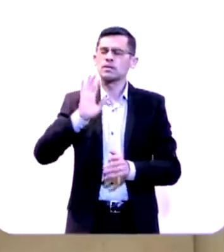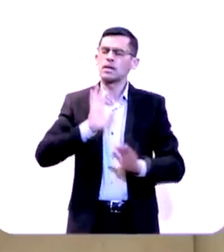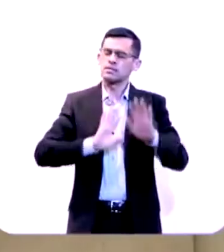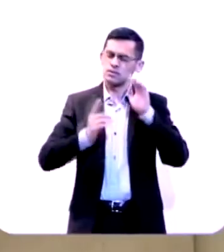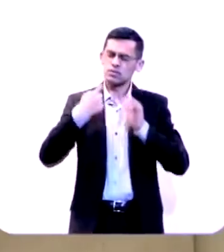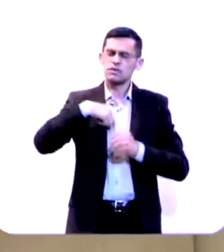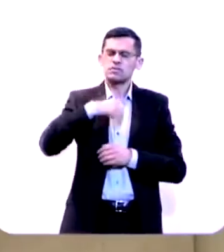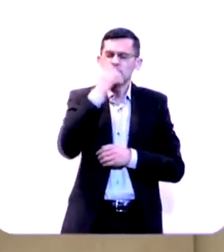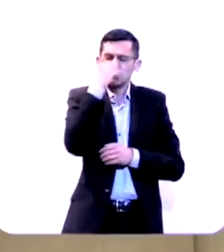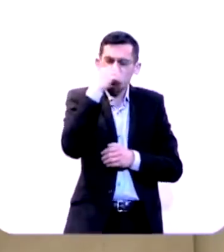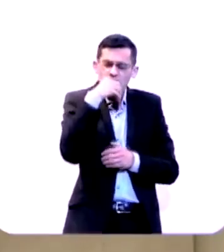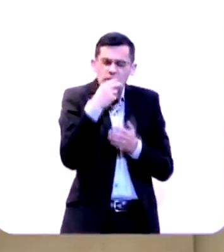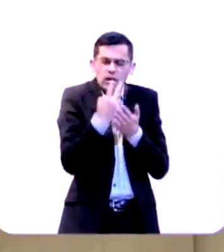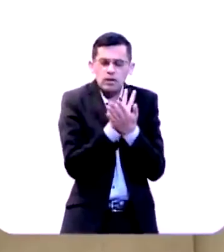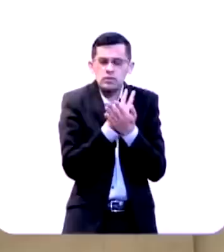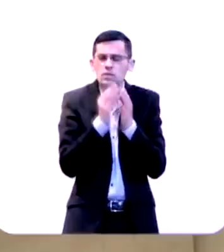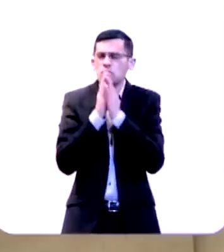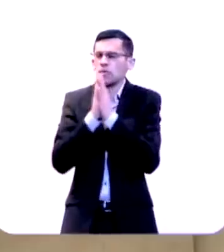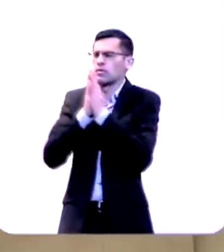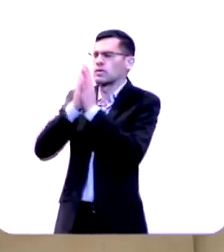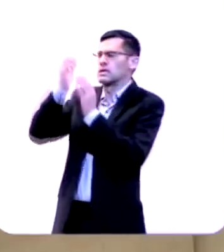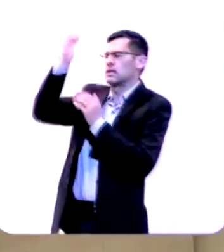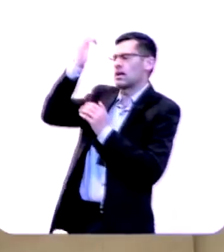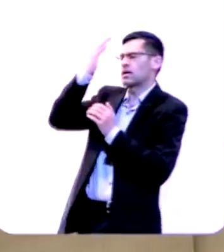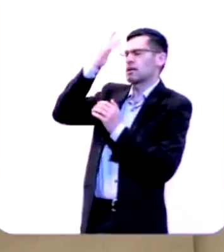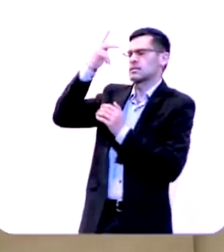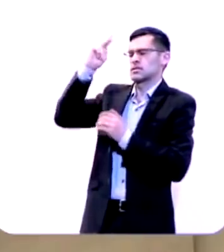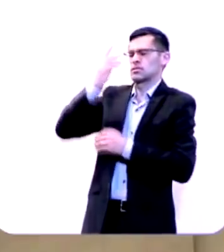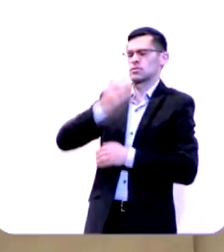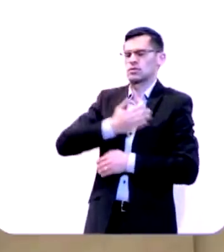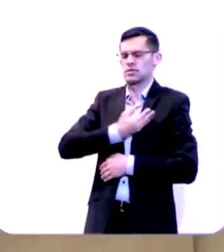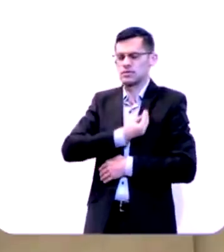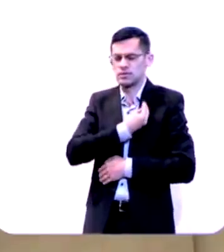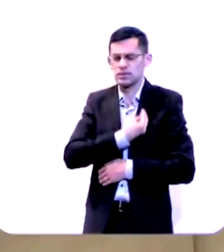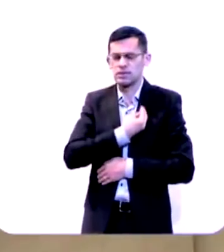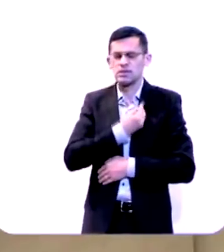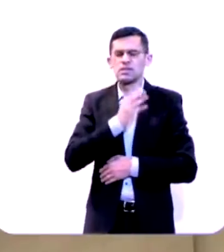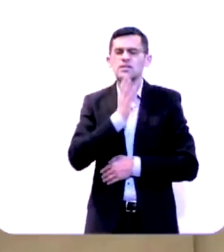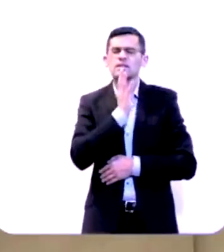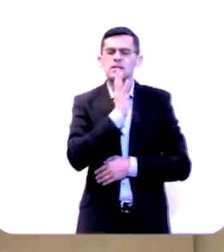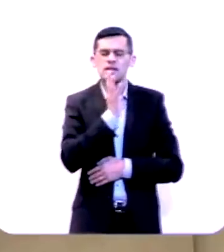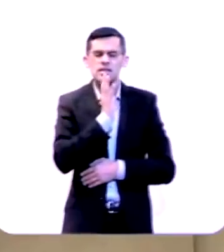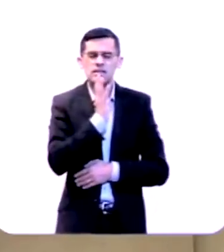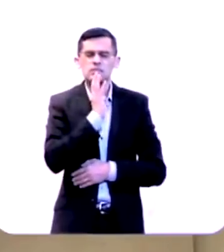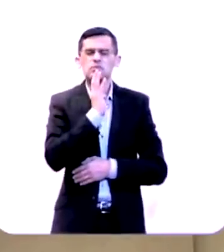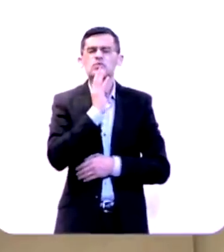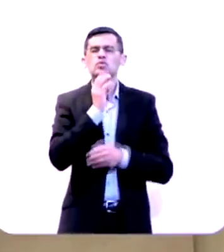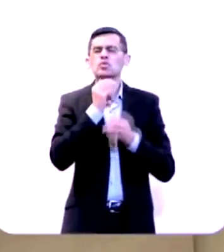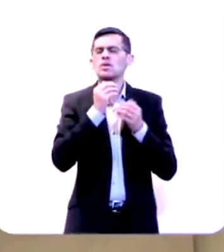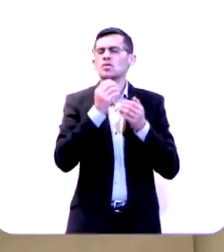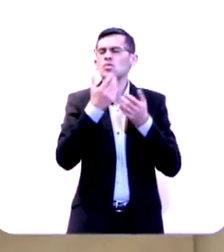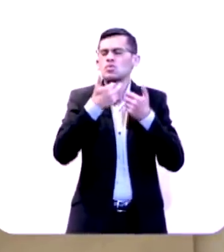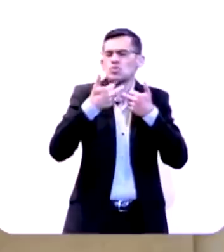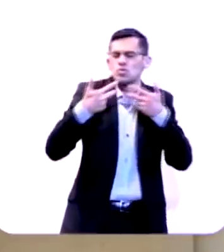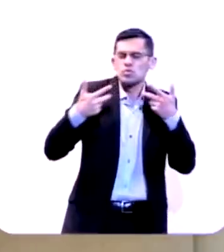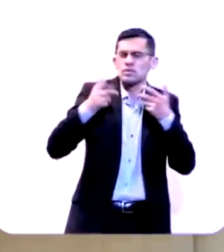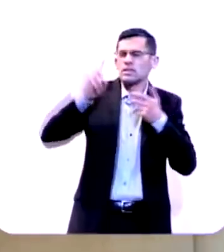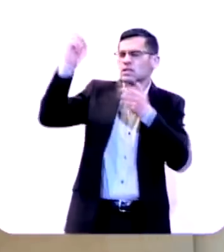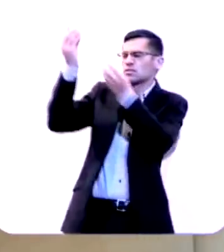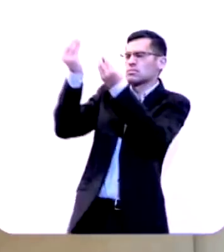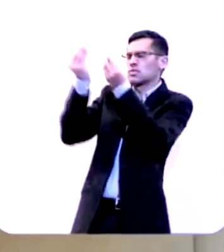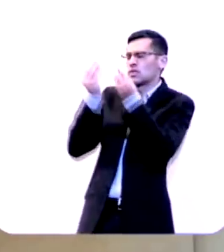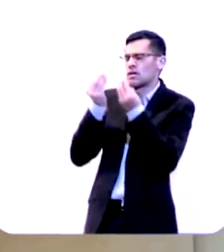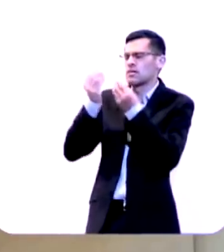nossas falhas, vem e derrama a tua graça. Nós queremos conhecer a chave dos teus tesouros. Fala